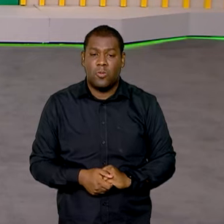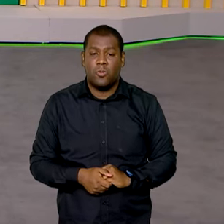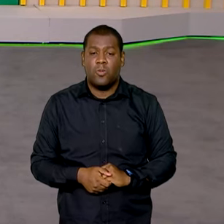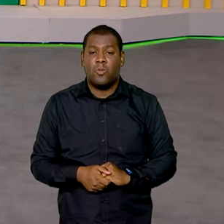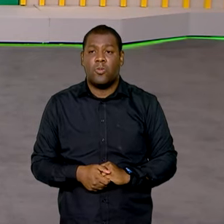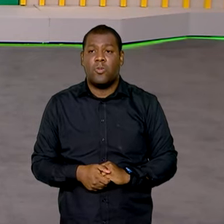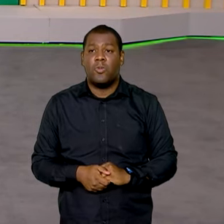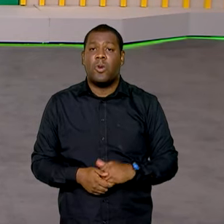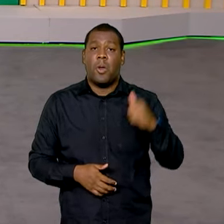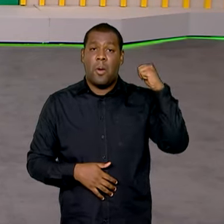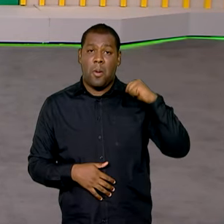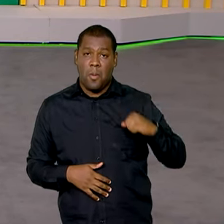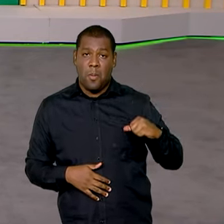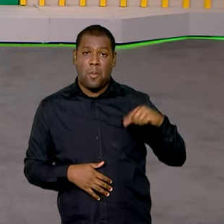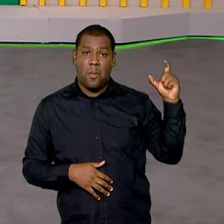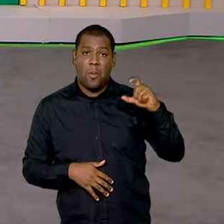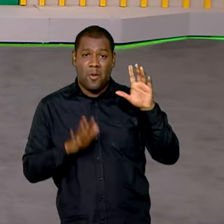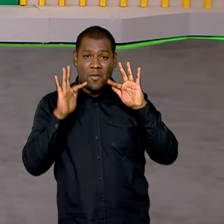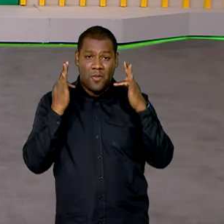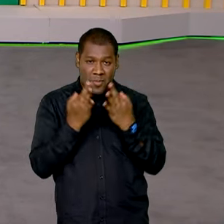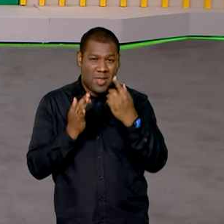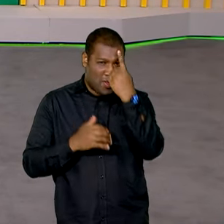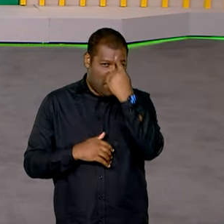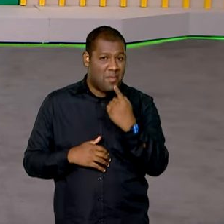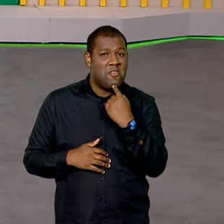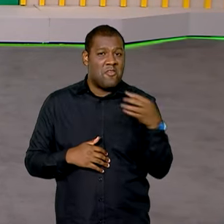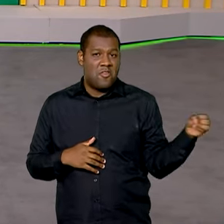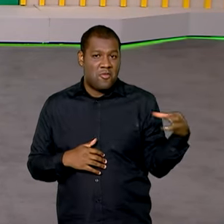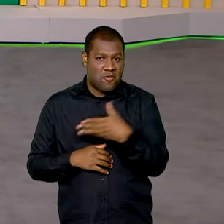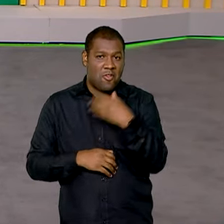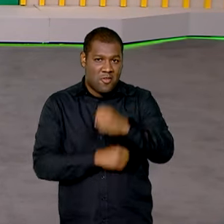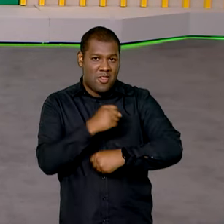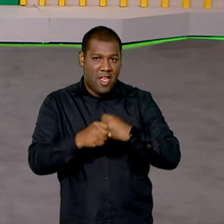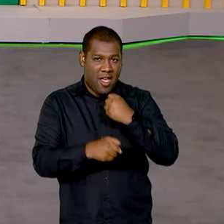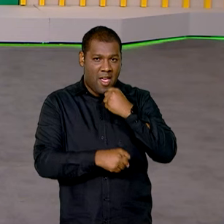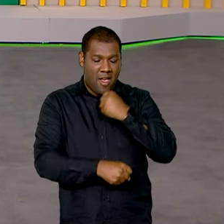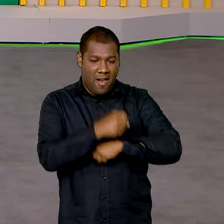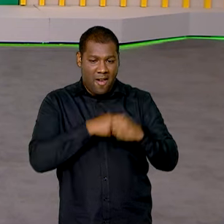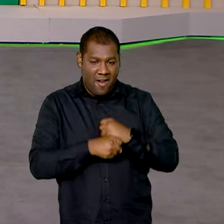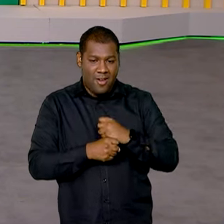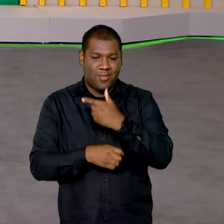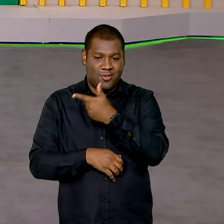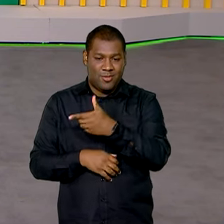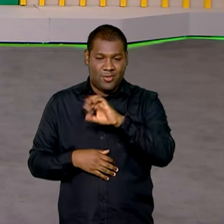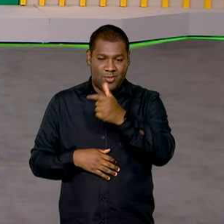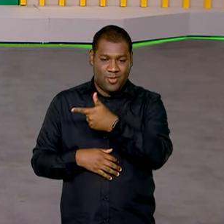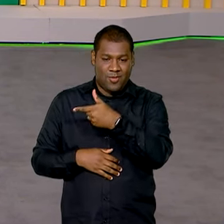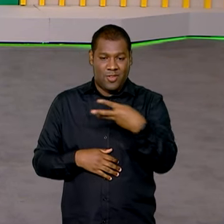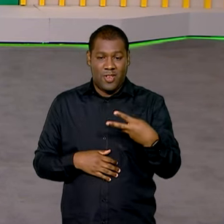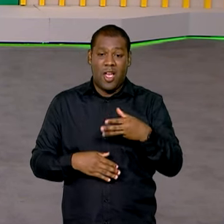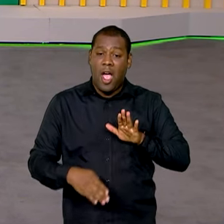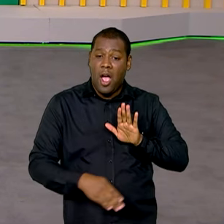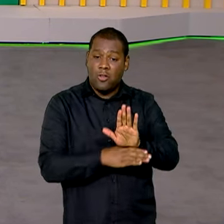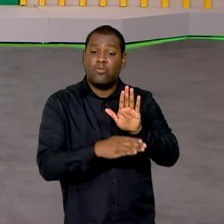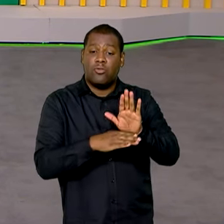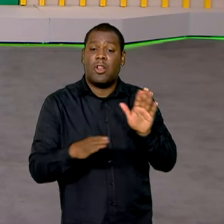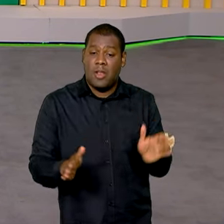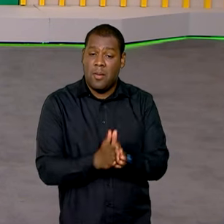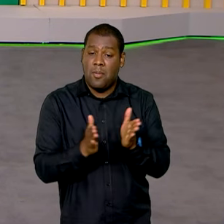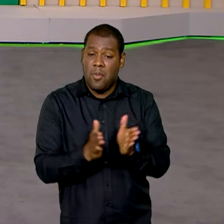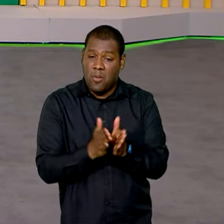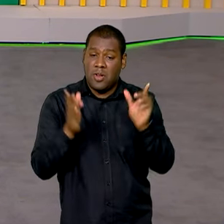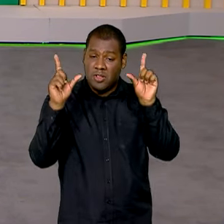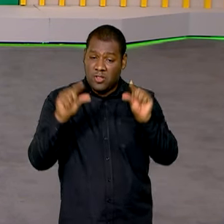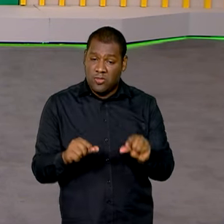O novo Bolsa Família foi recriado em 2023. Além de contribuir para a superação da pobreza, o